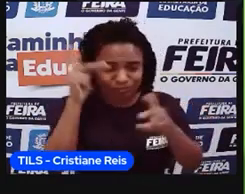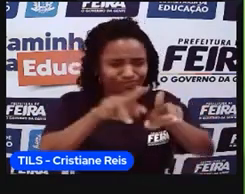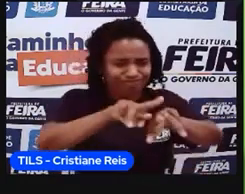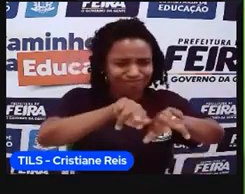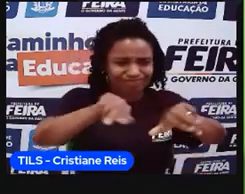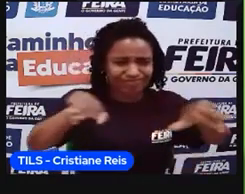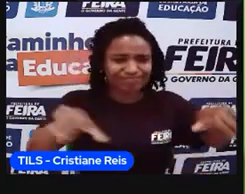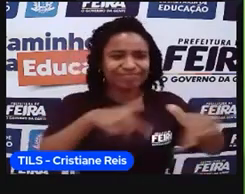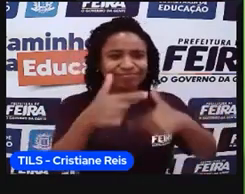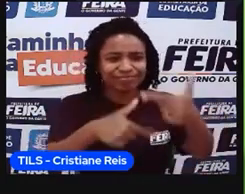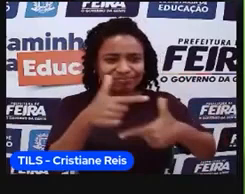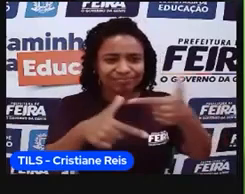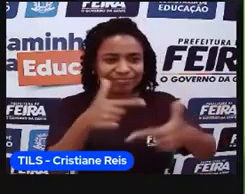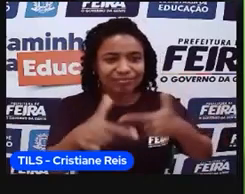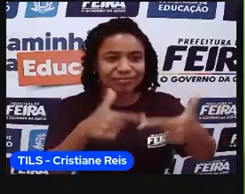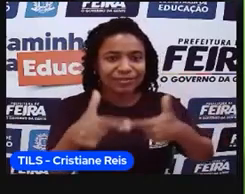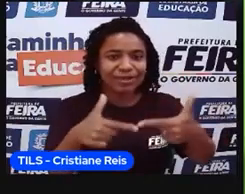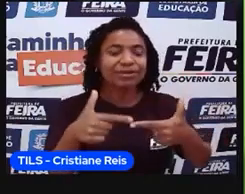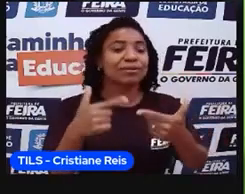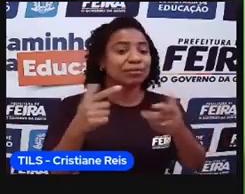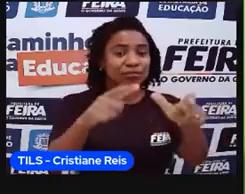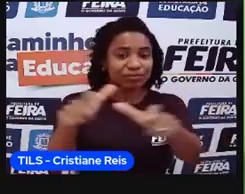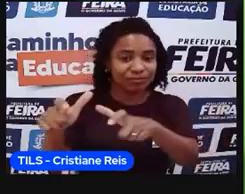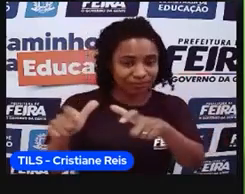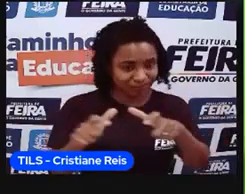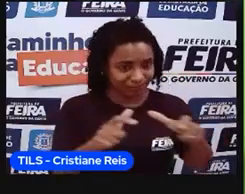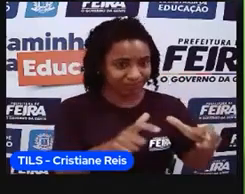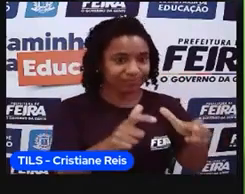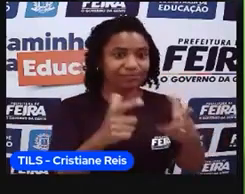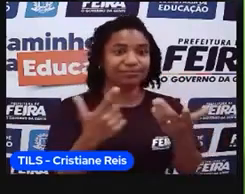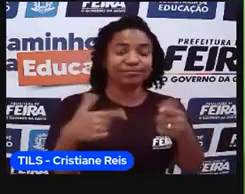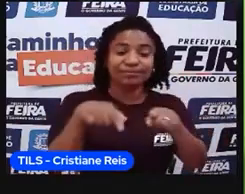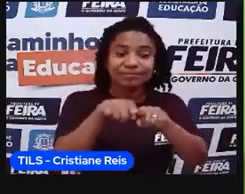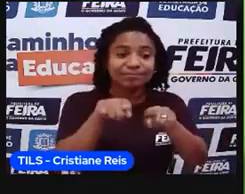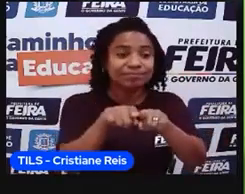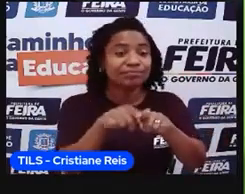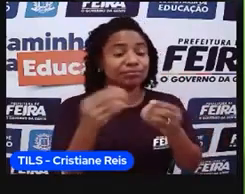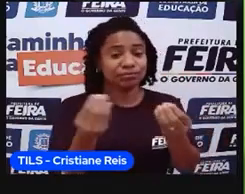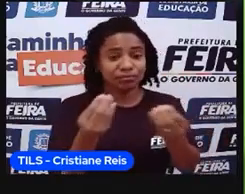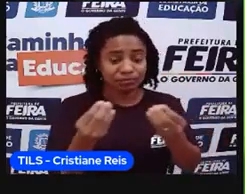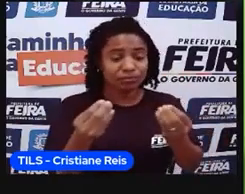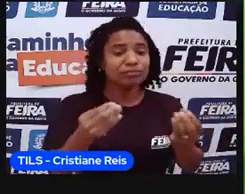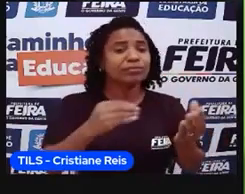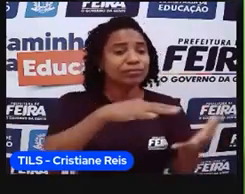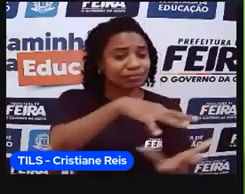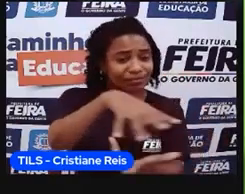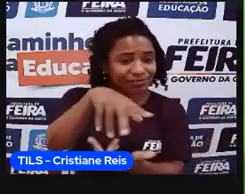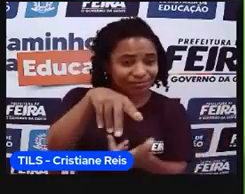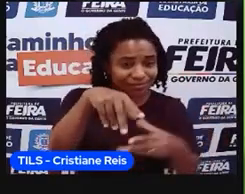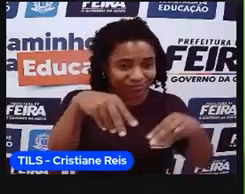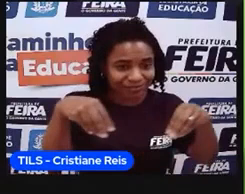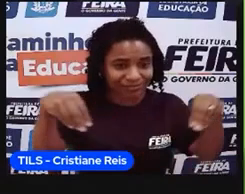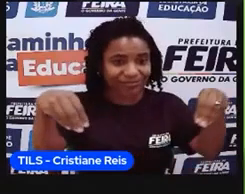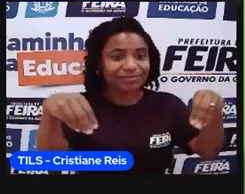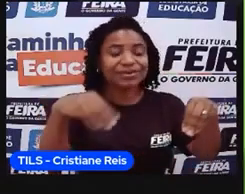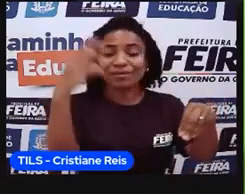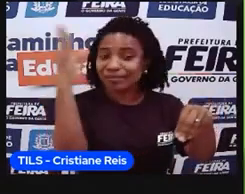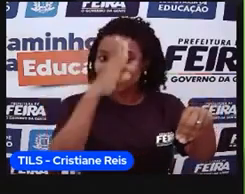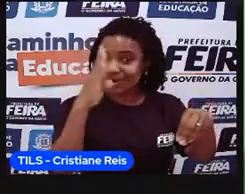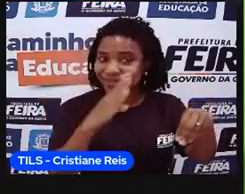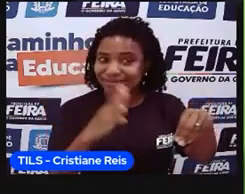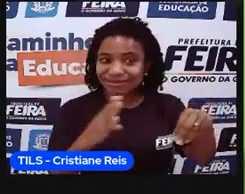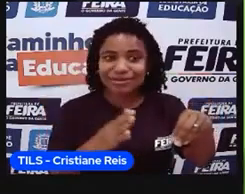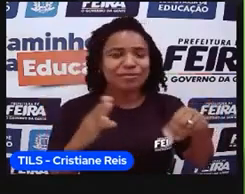que trabalham, né? Como é que a gente constrói esse espaço. Depois já falamos da formação do território brasileiro com a vida, né? Dos portugueses.